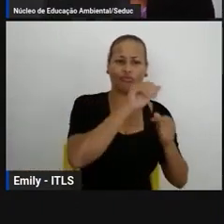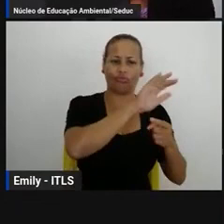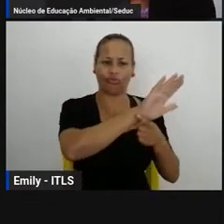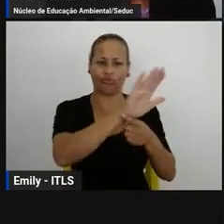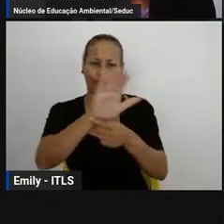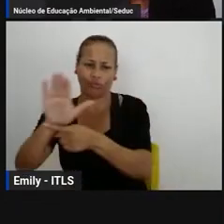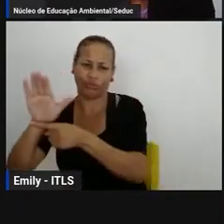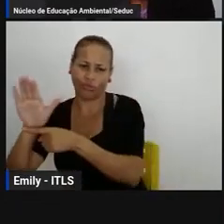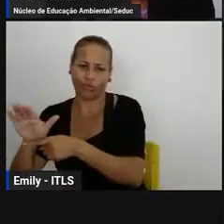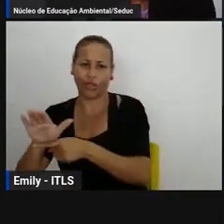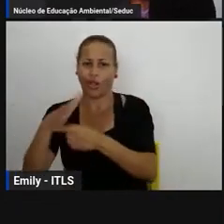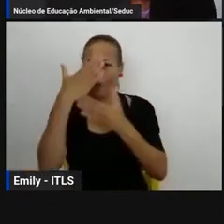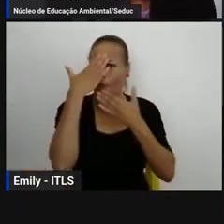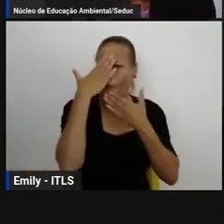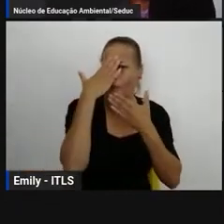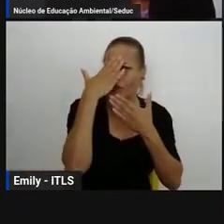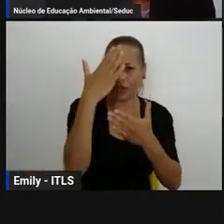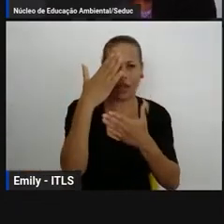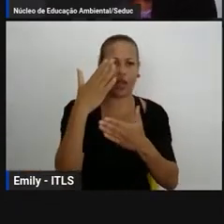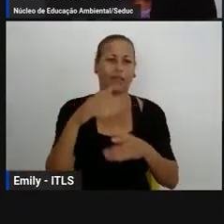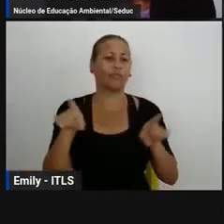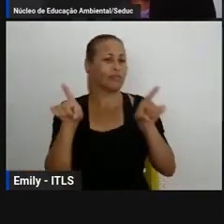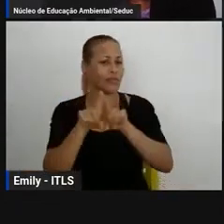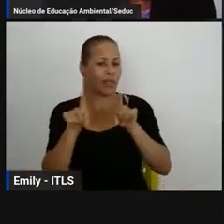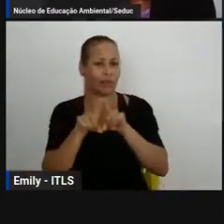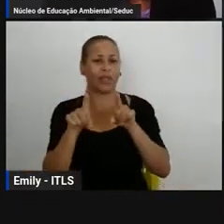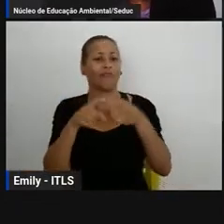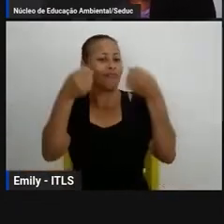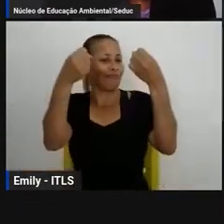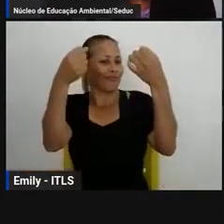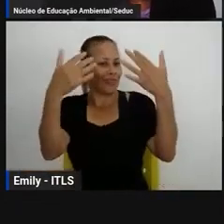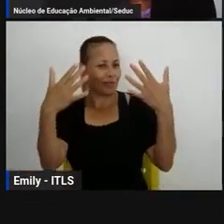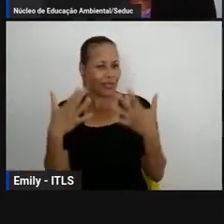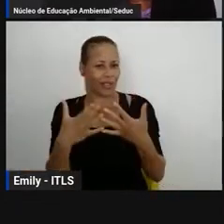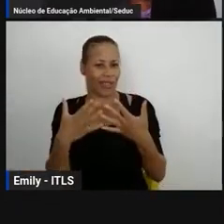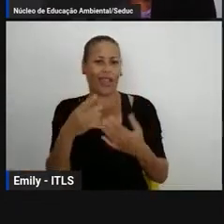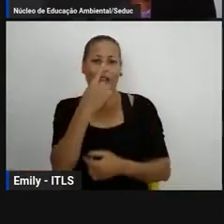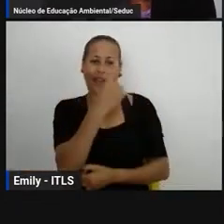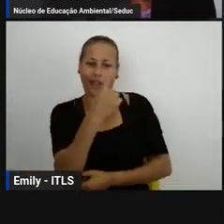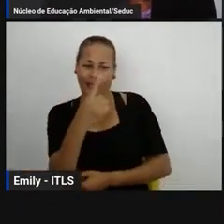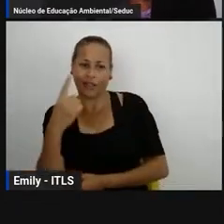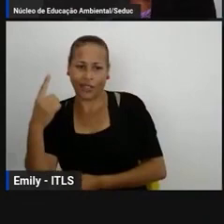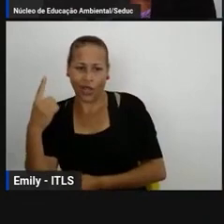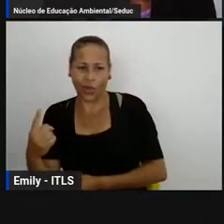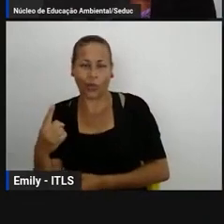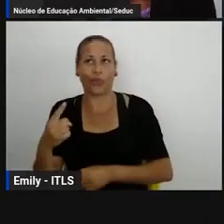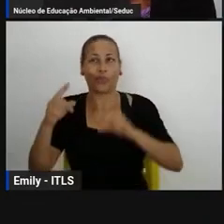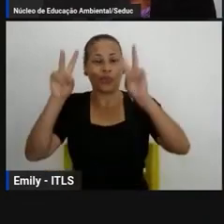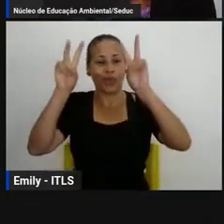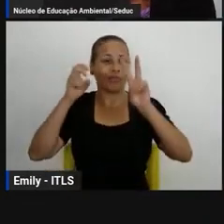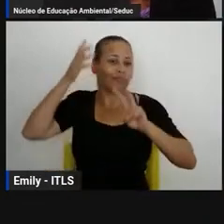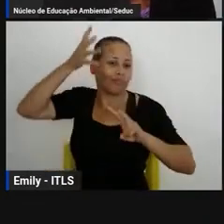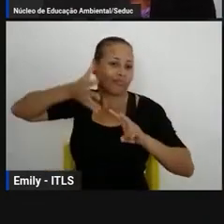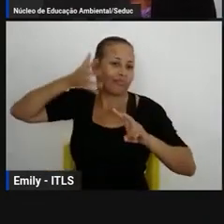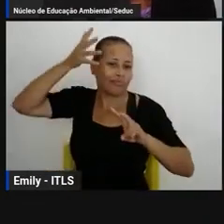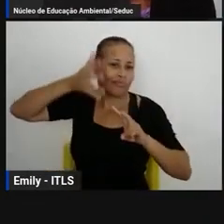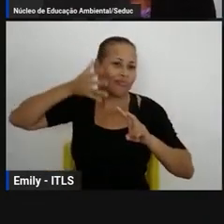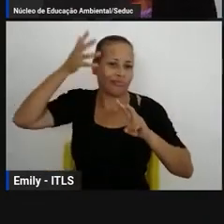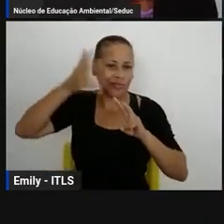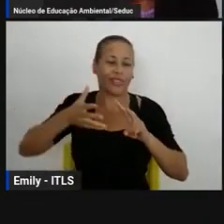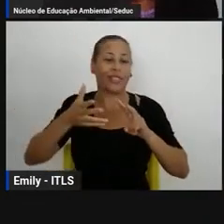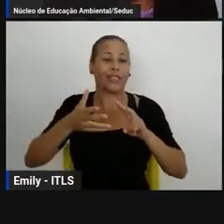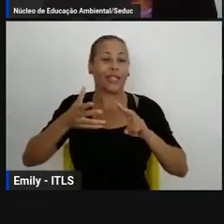agradeço a oportunidade de estar aqui com vocês falando um pouco sobre a educação